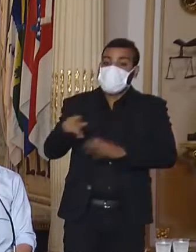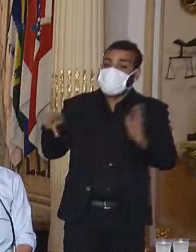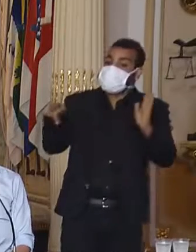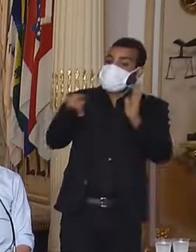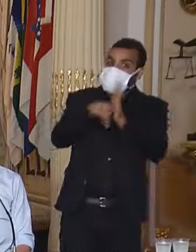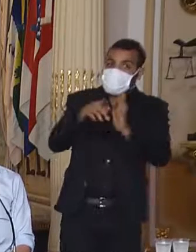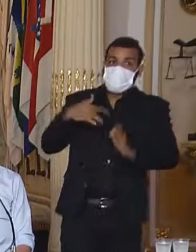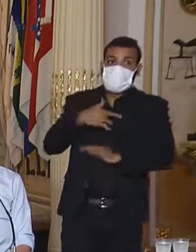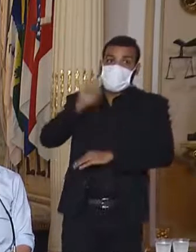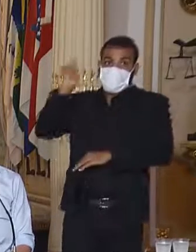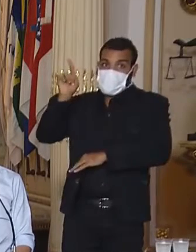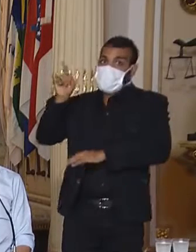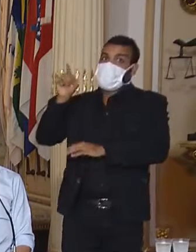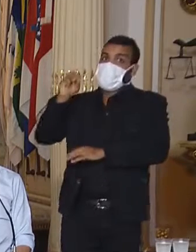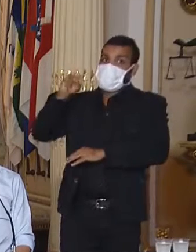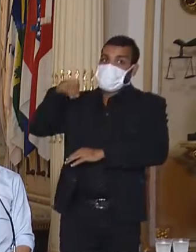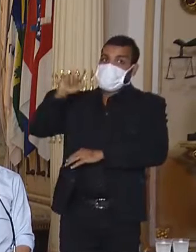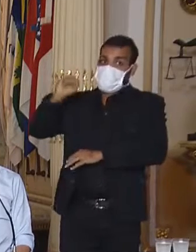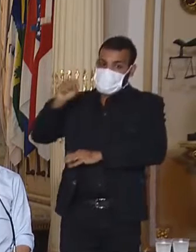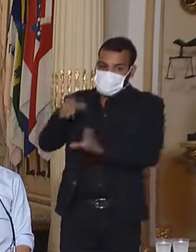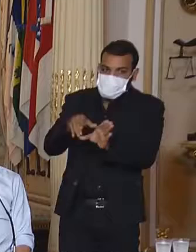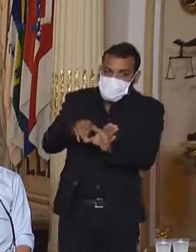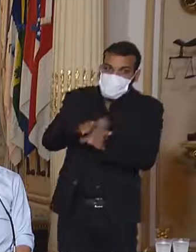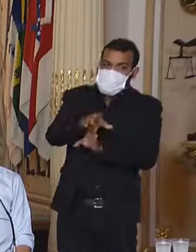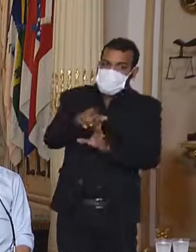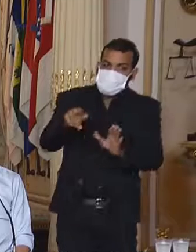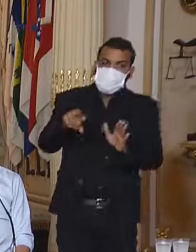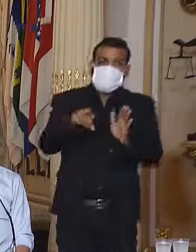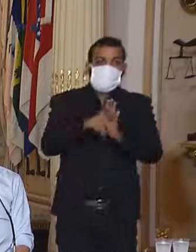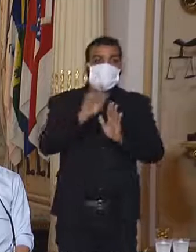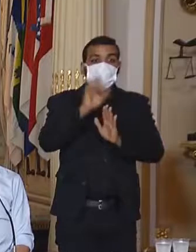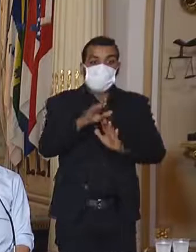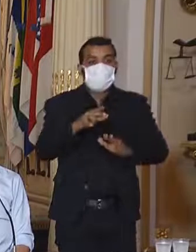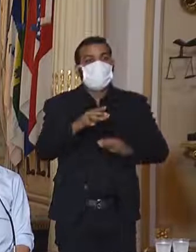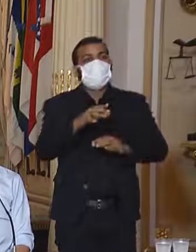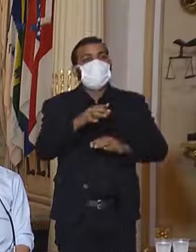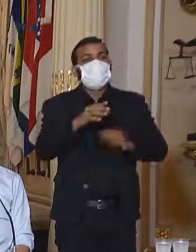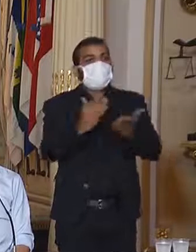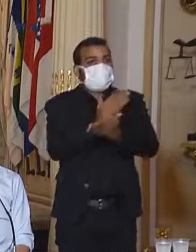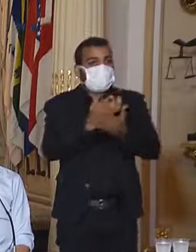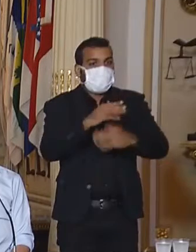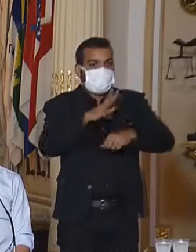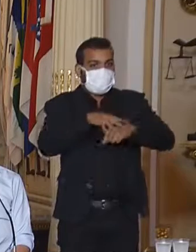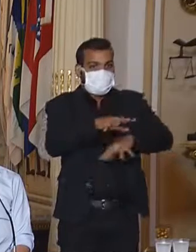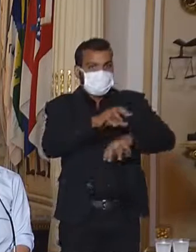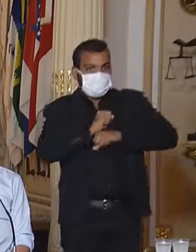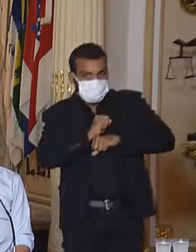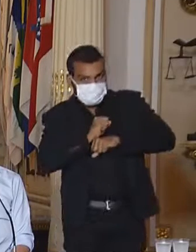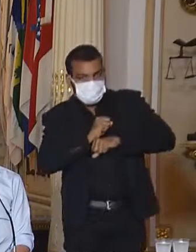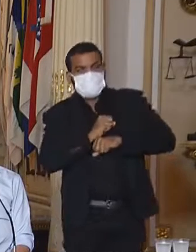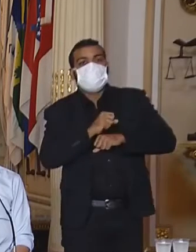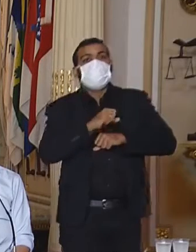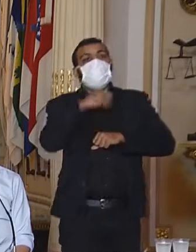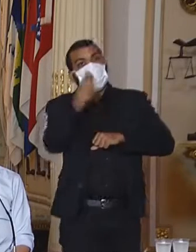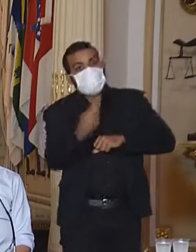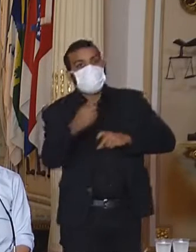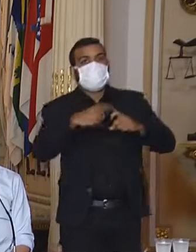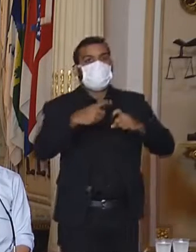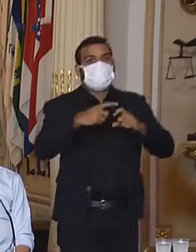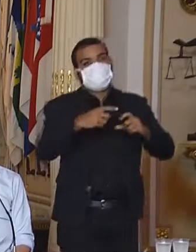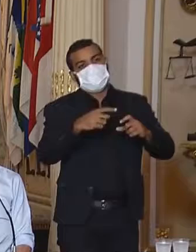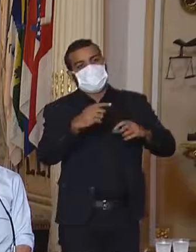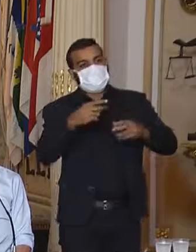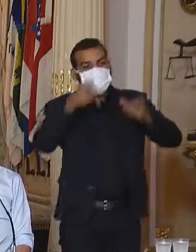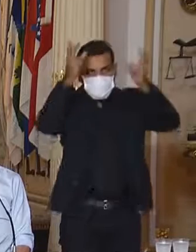e para pacientes que estavam com suspeita ou em curso da Covid-19.